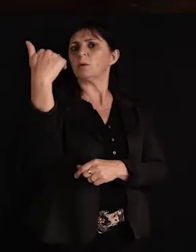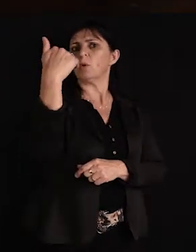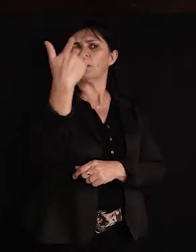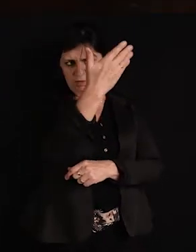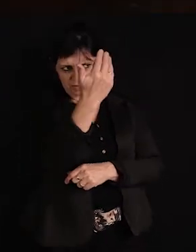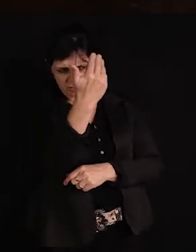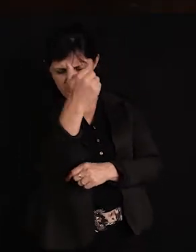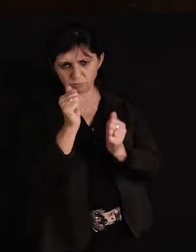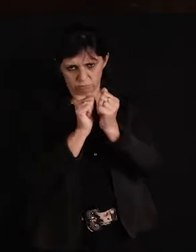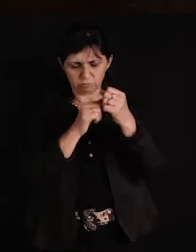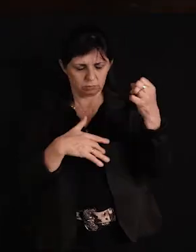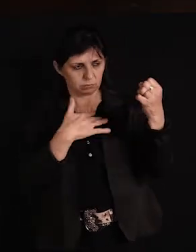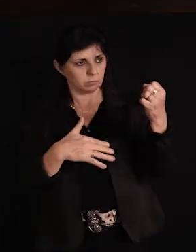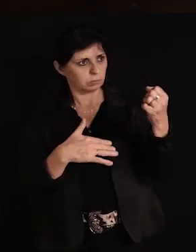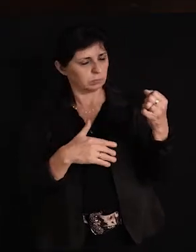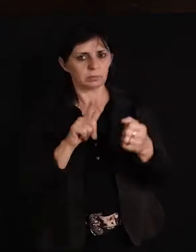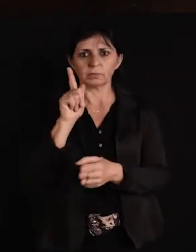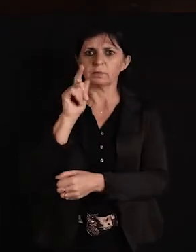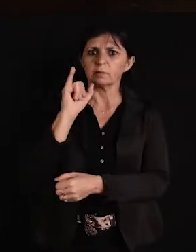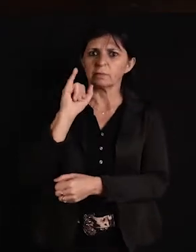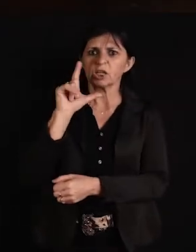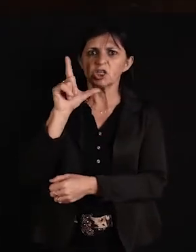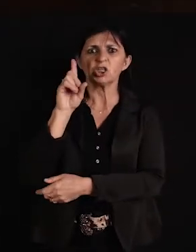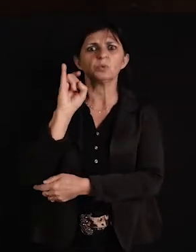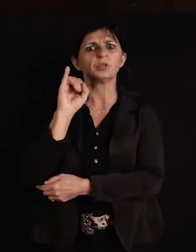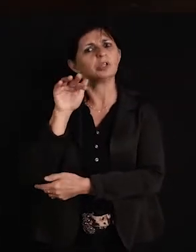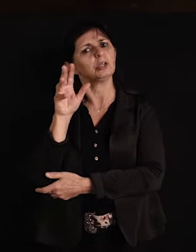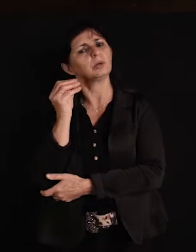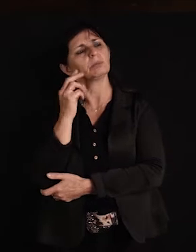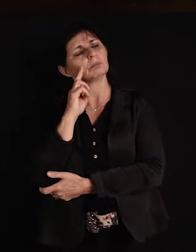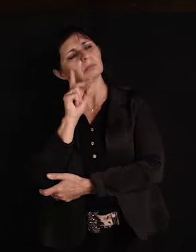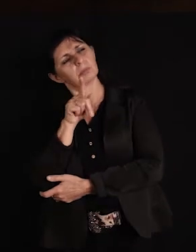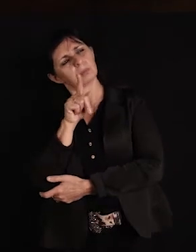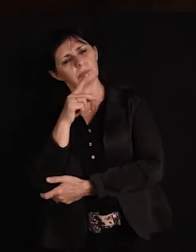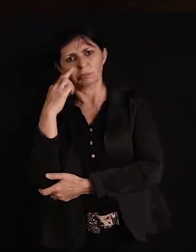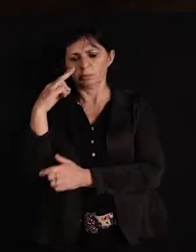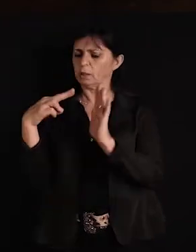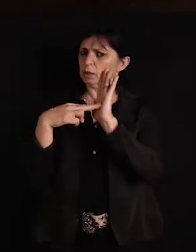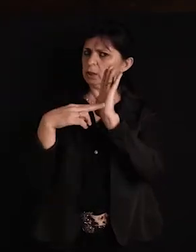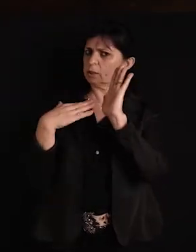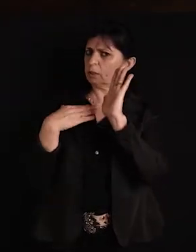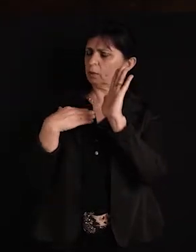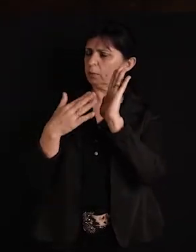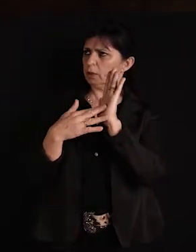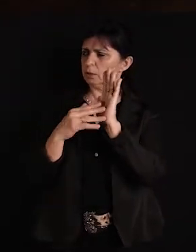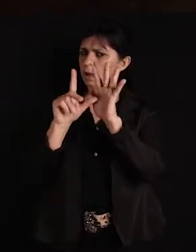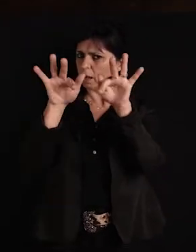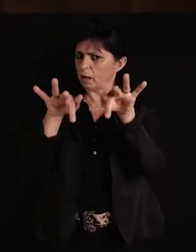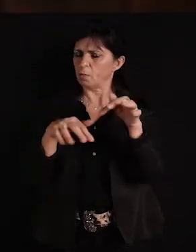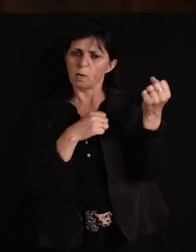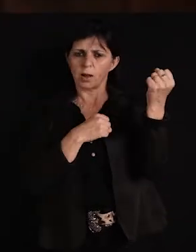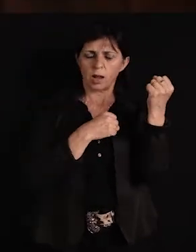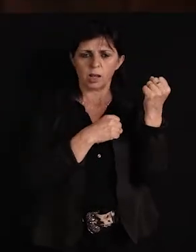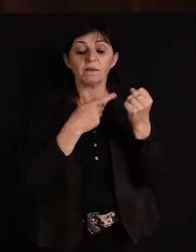Não sei de que forma ele prestou atenção em mim. E terminado o baile, ele veio para o meu pai e para a minha mãe e